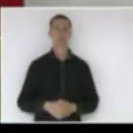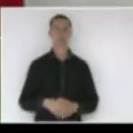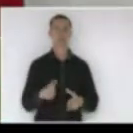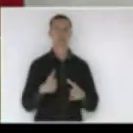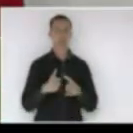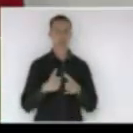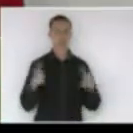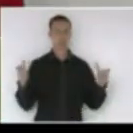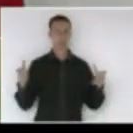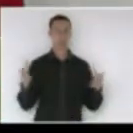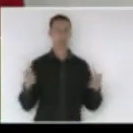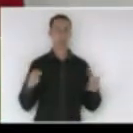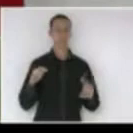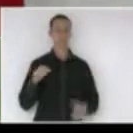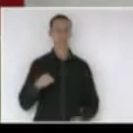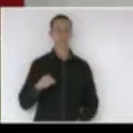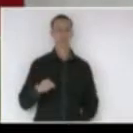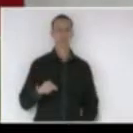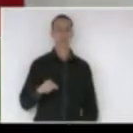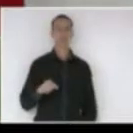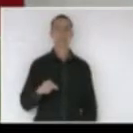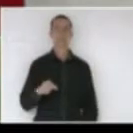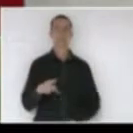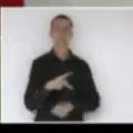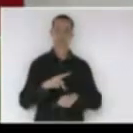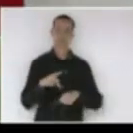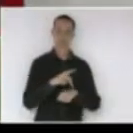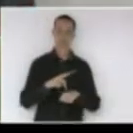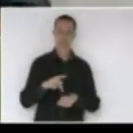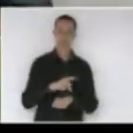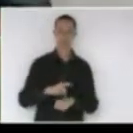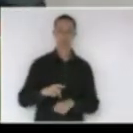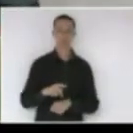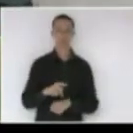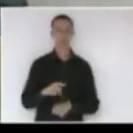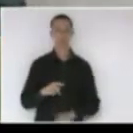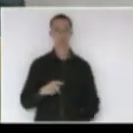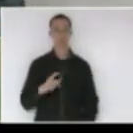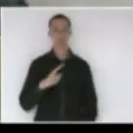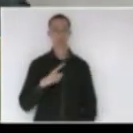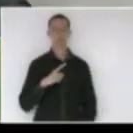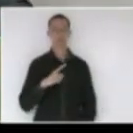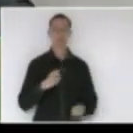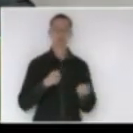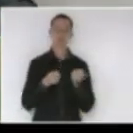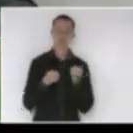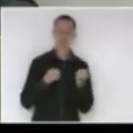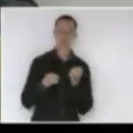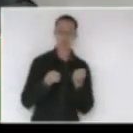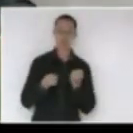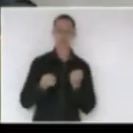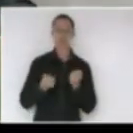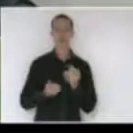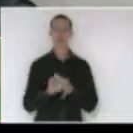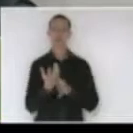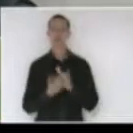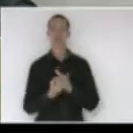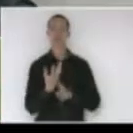percentual significativo de países existe um controle da produção